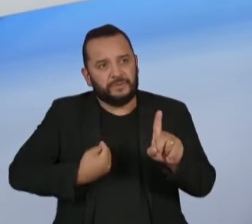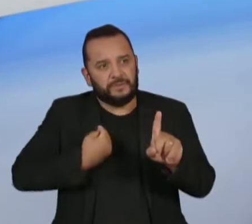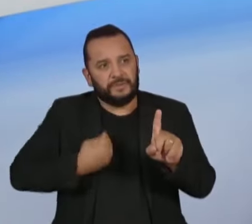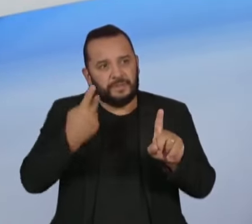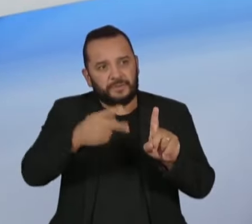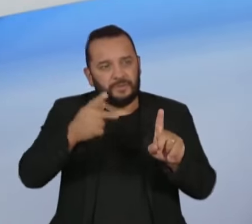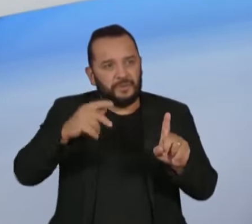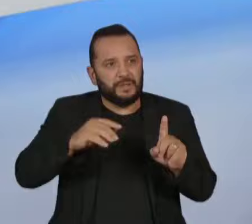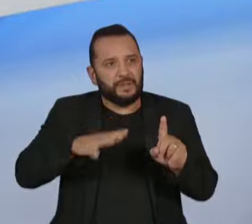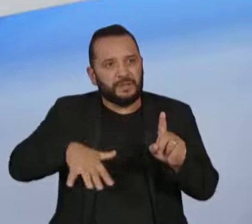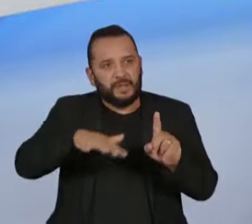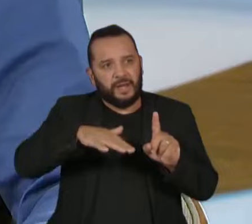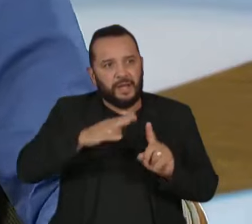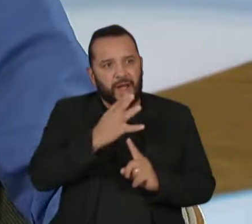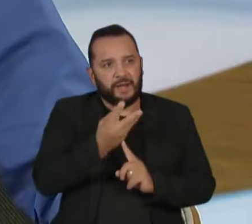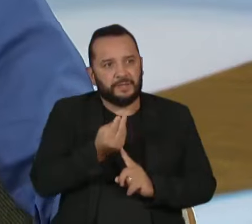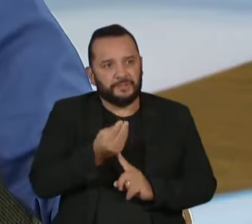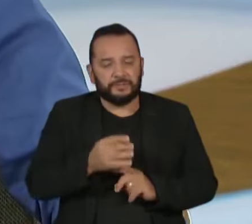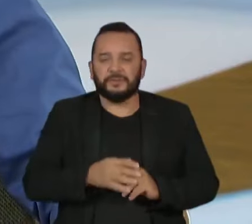Há muito, eu acho.